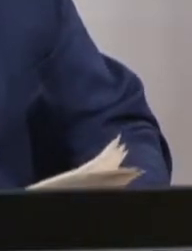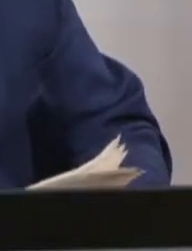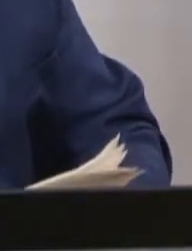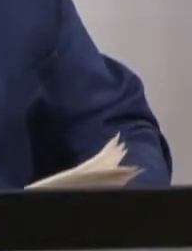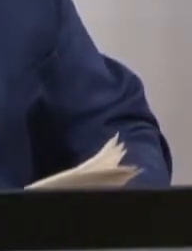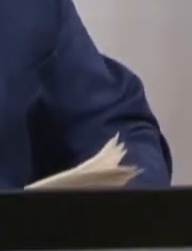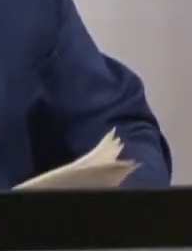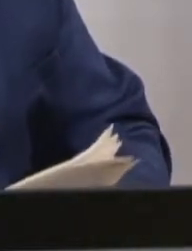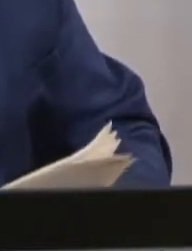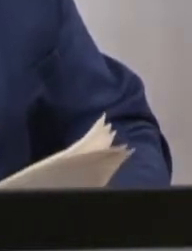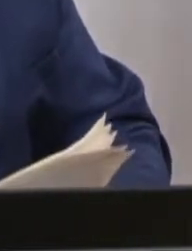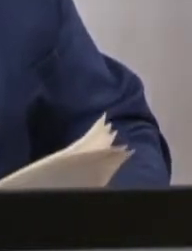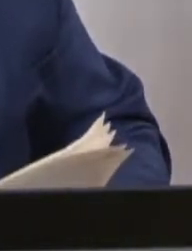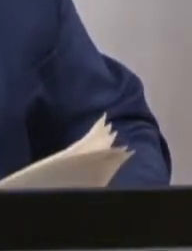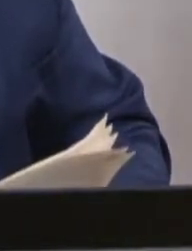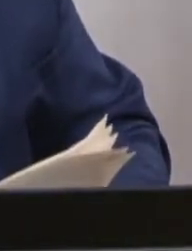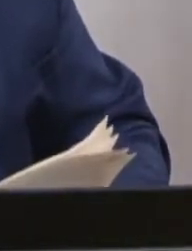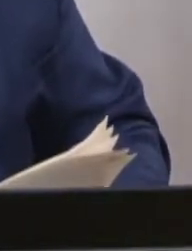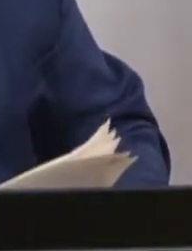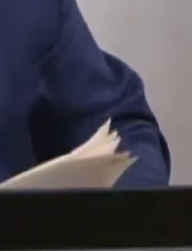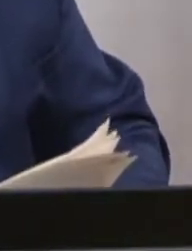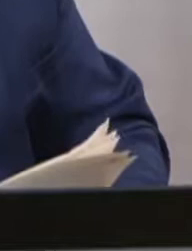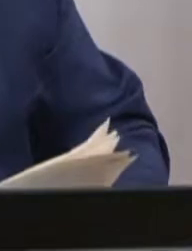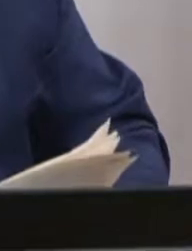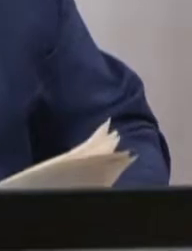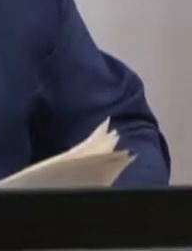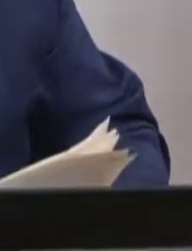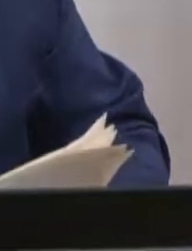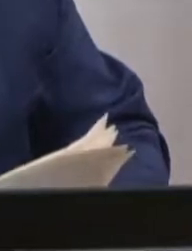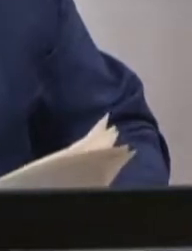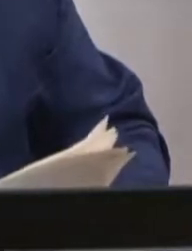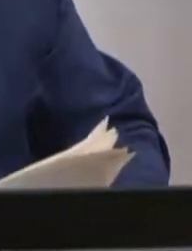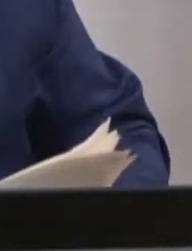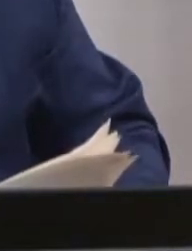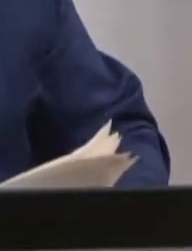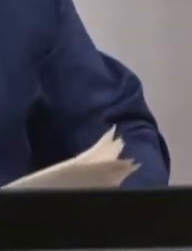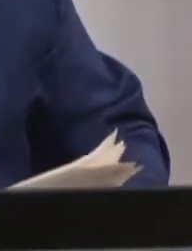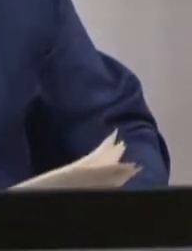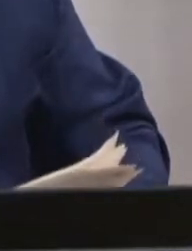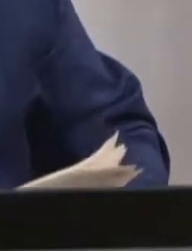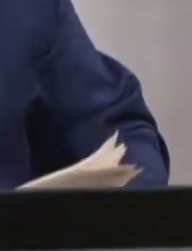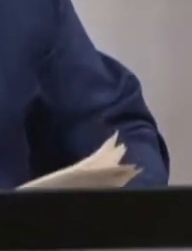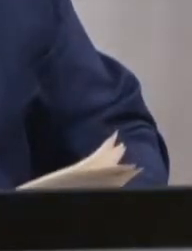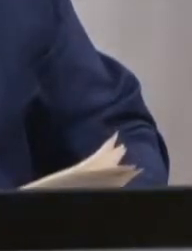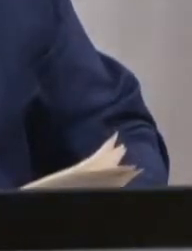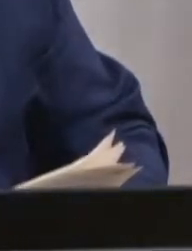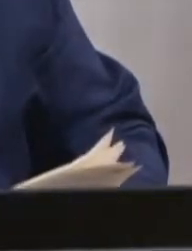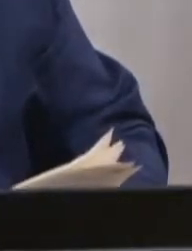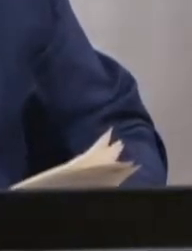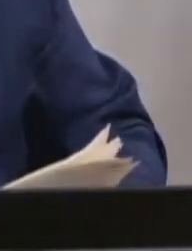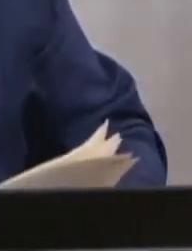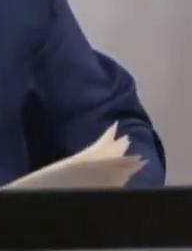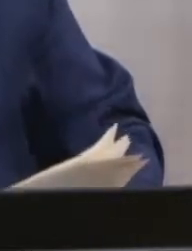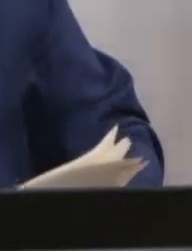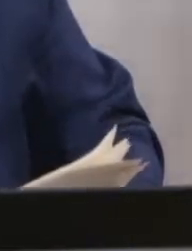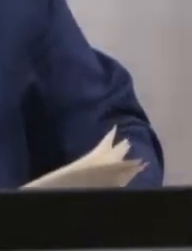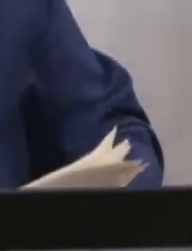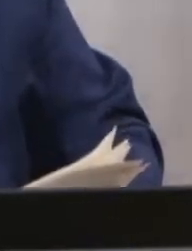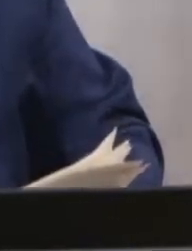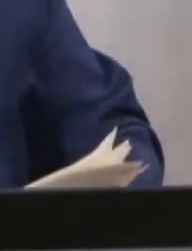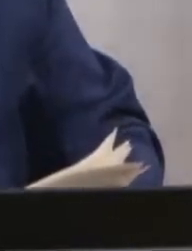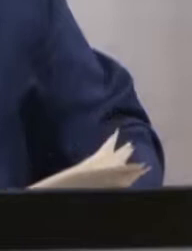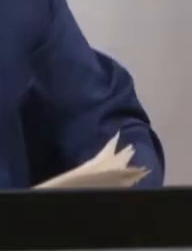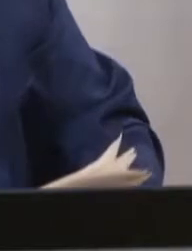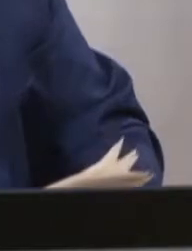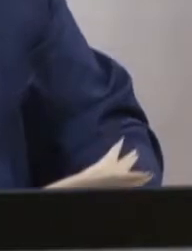representações sindicais das diversas categorias de servidores públicos e estaduais, eu vou